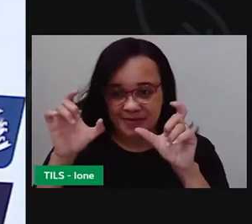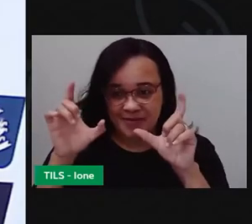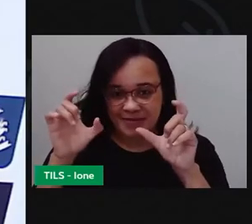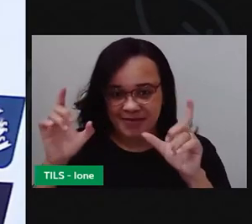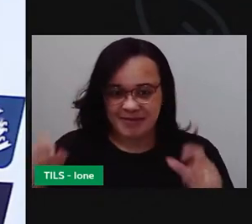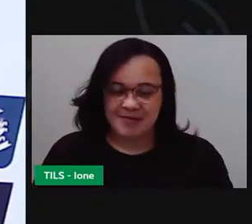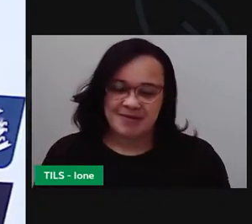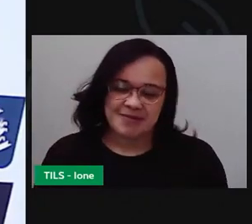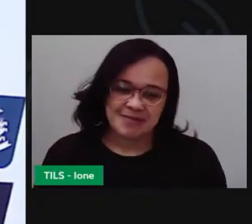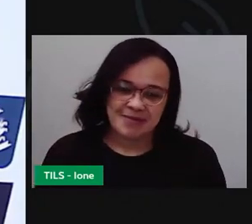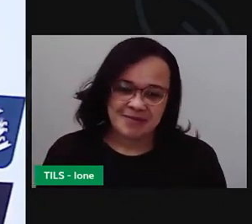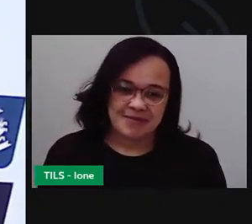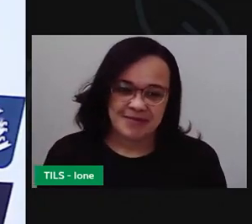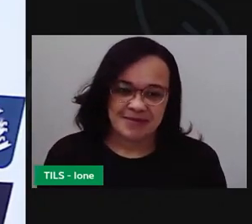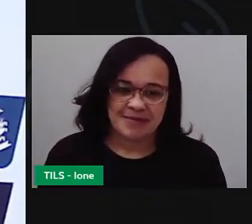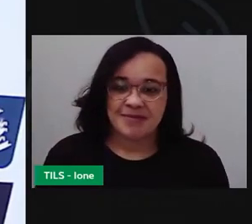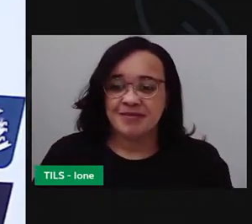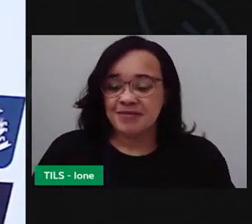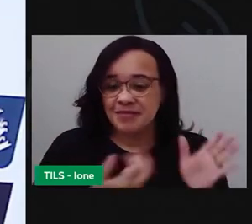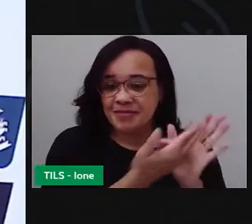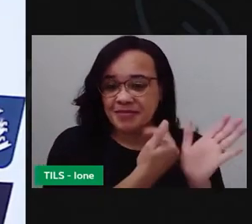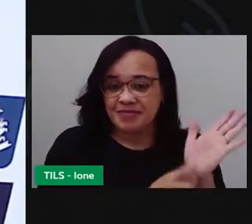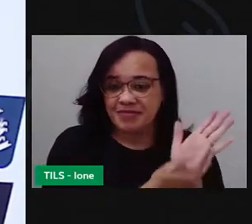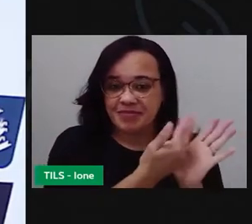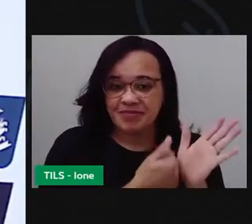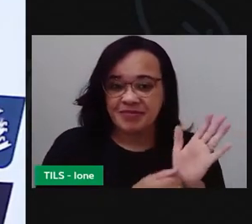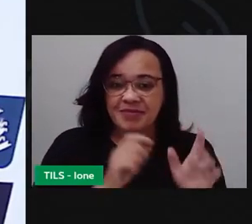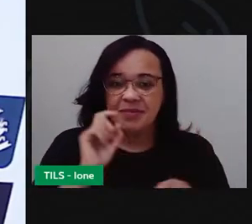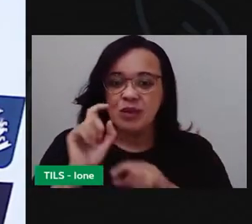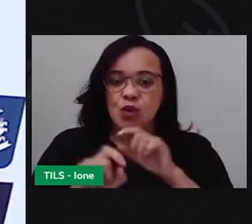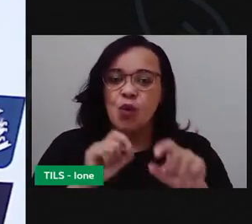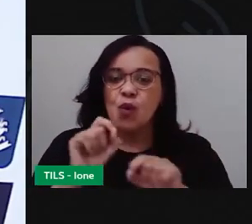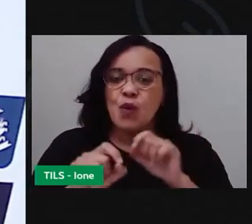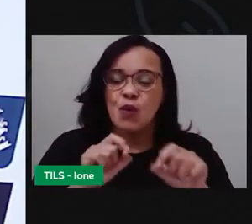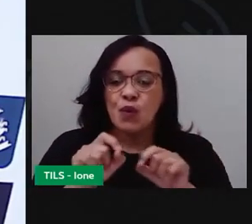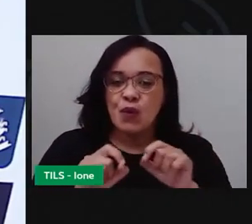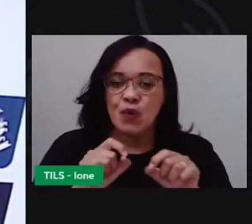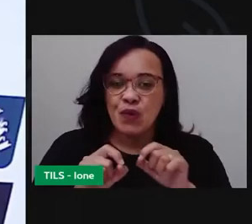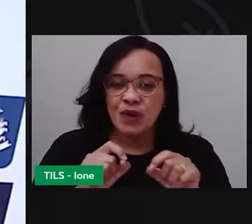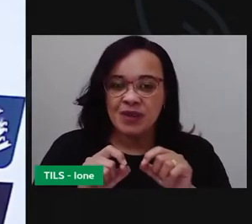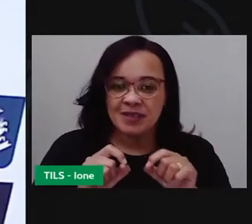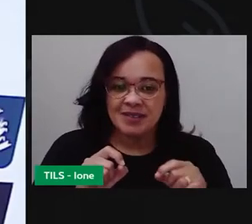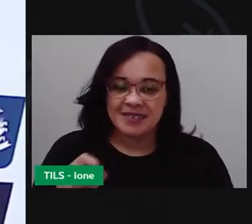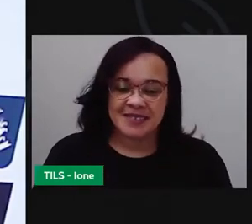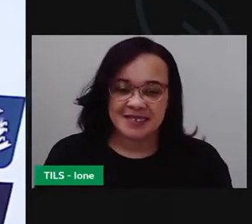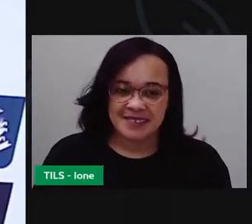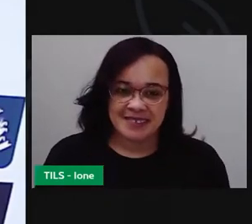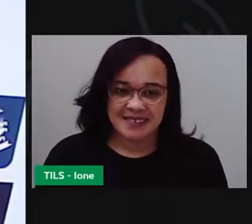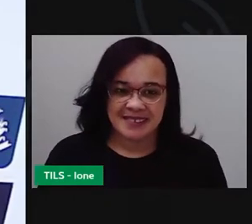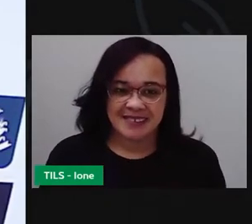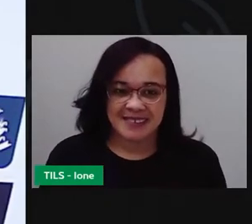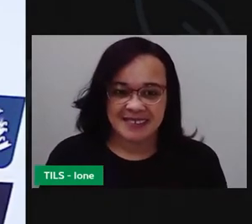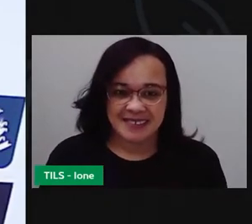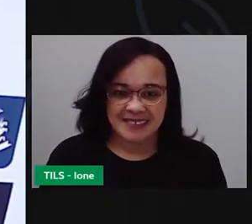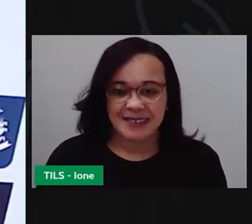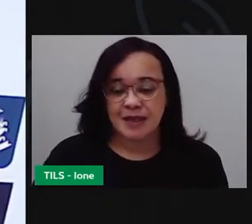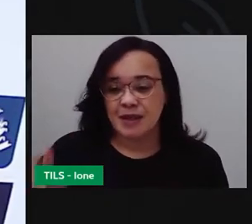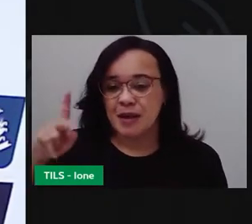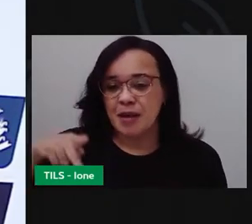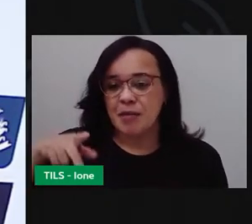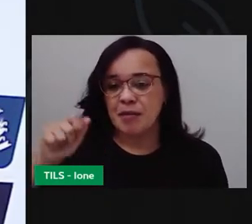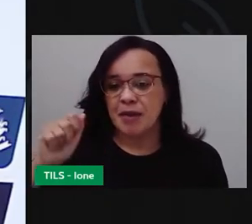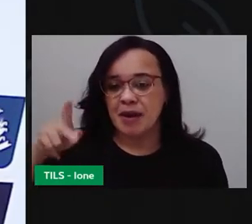Pela capa, olha o seu nome, esse livro. É papai.